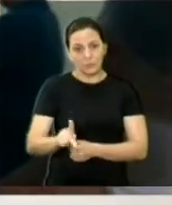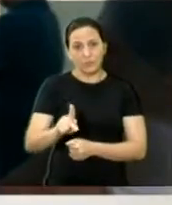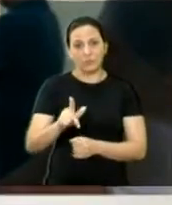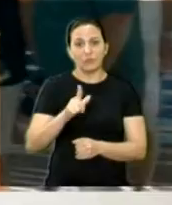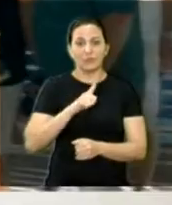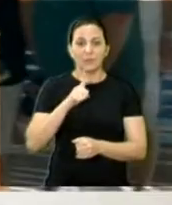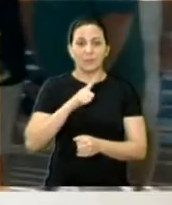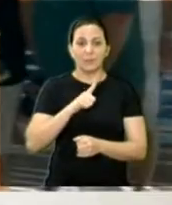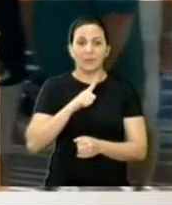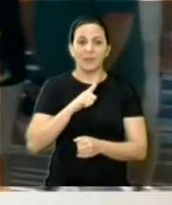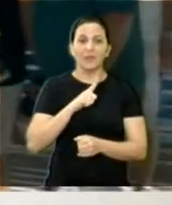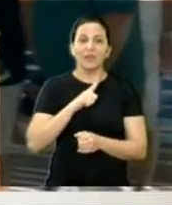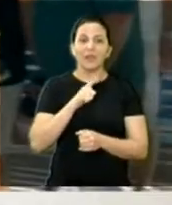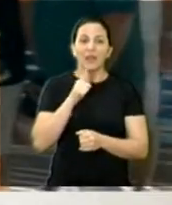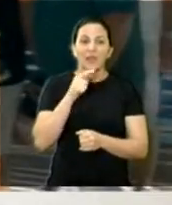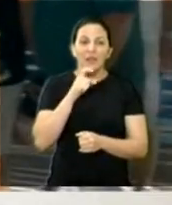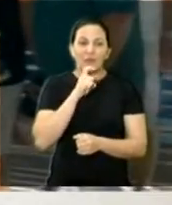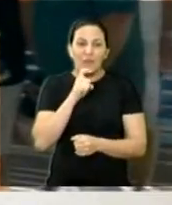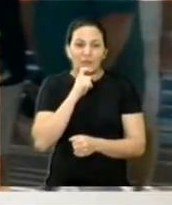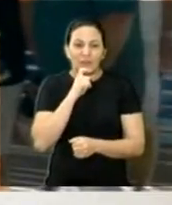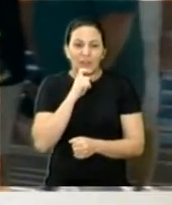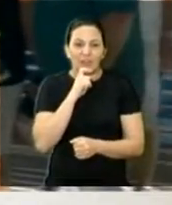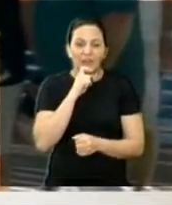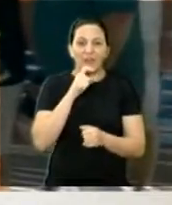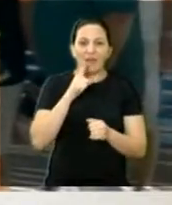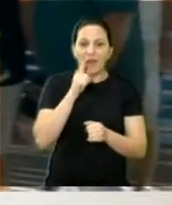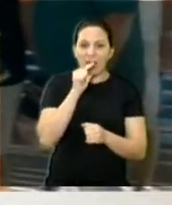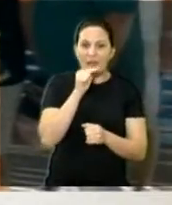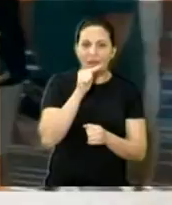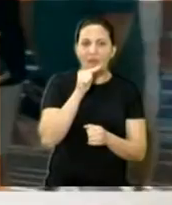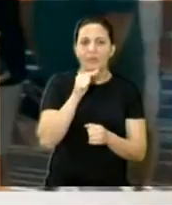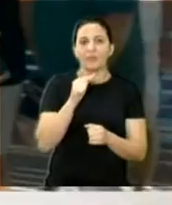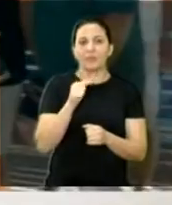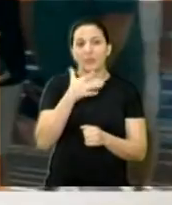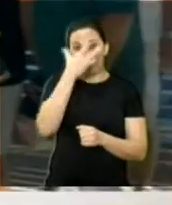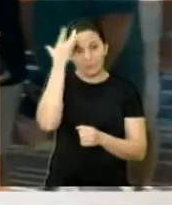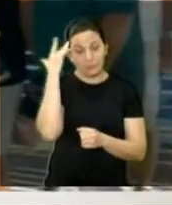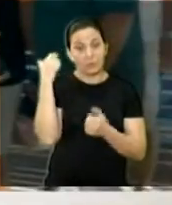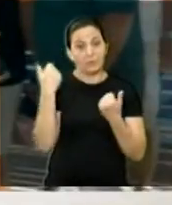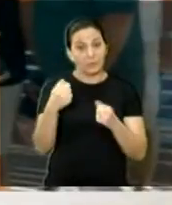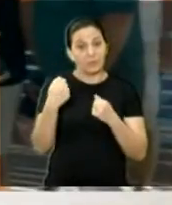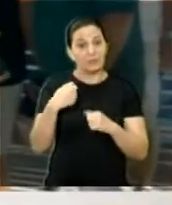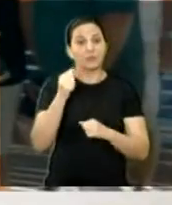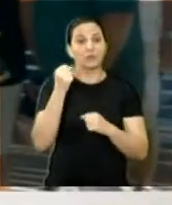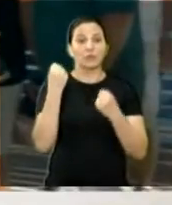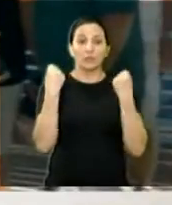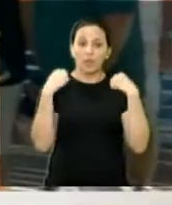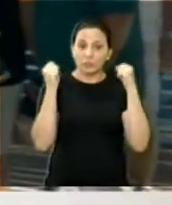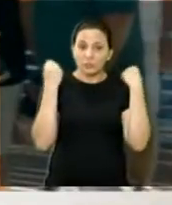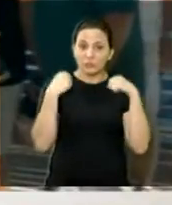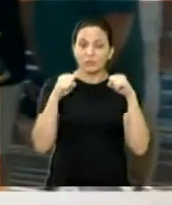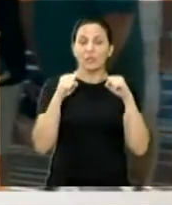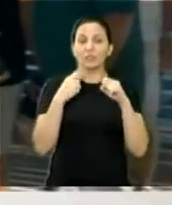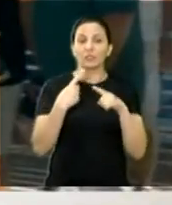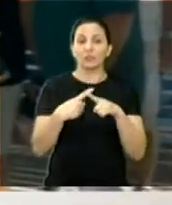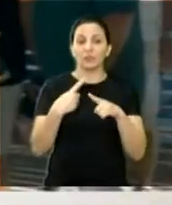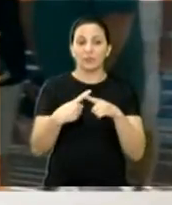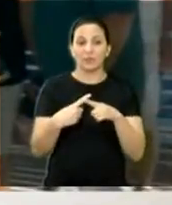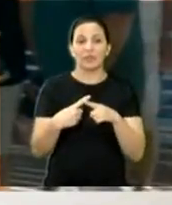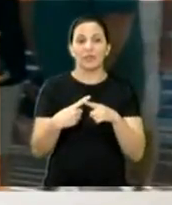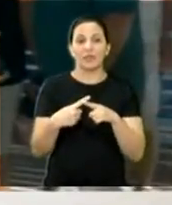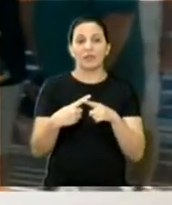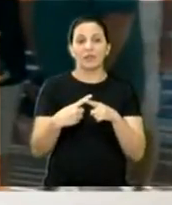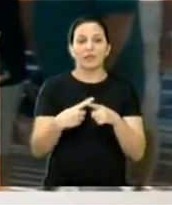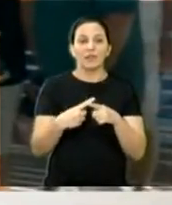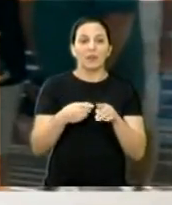Muitas pessoas que fazem as atividades têm prescrição médica e necessitam da hidroginástica e